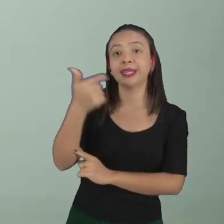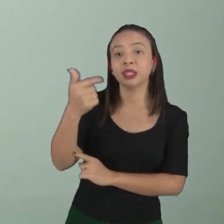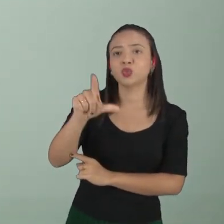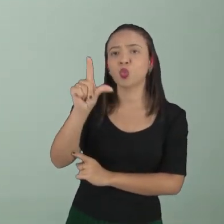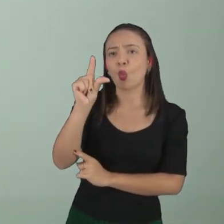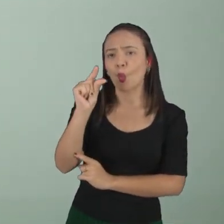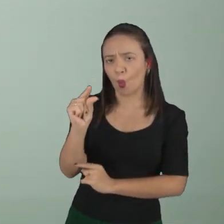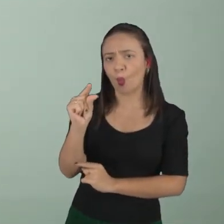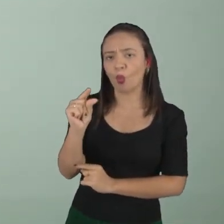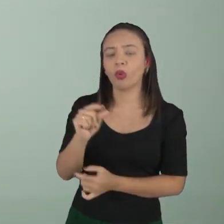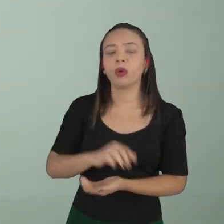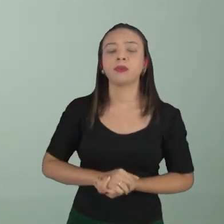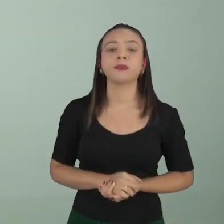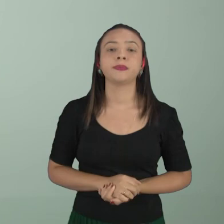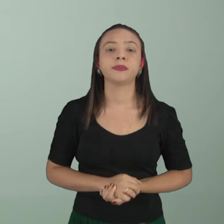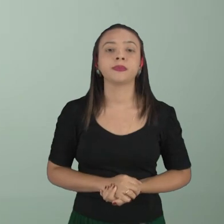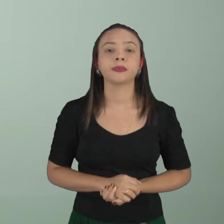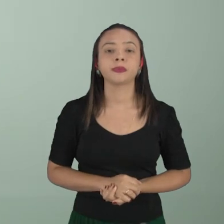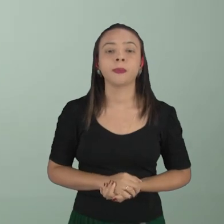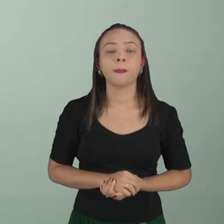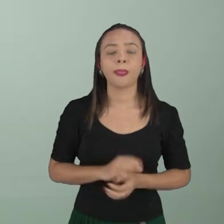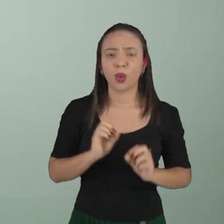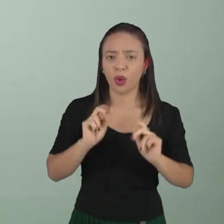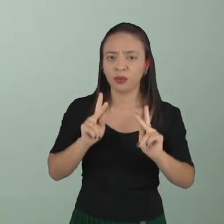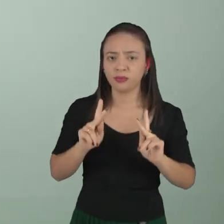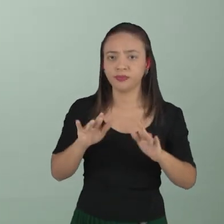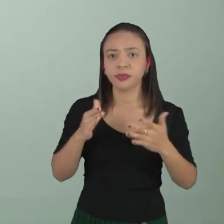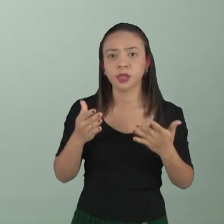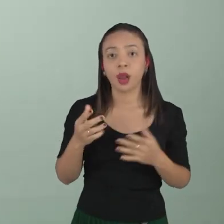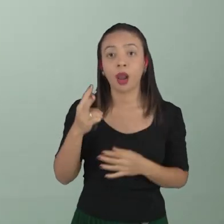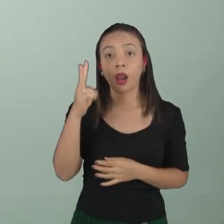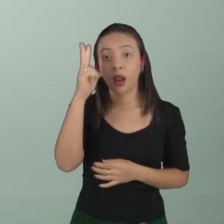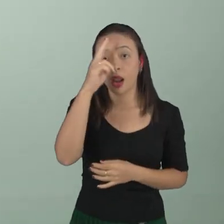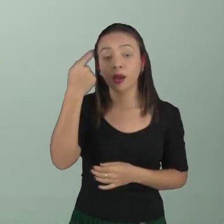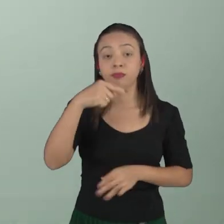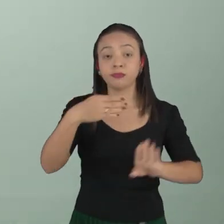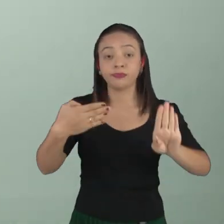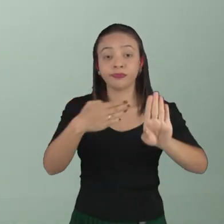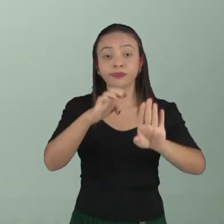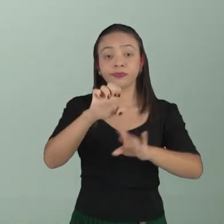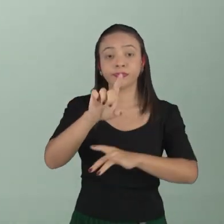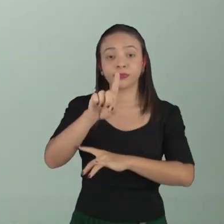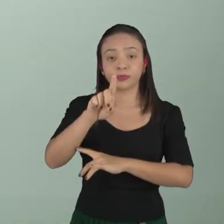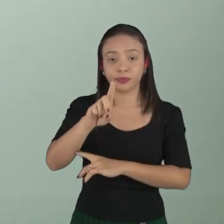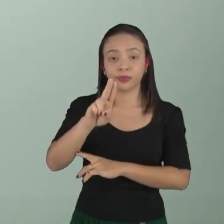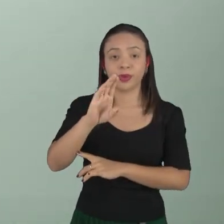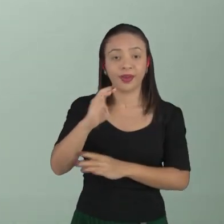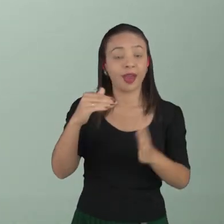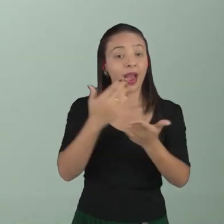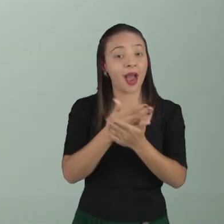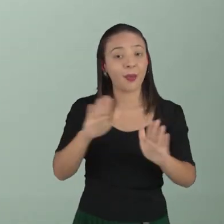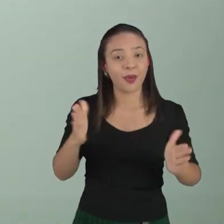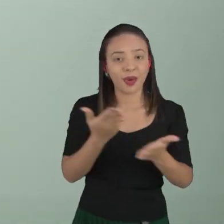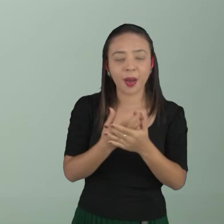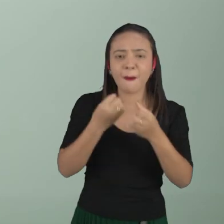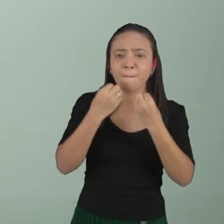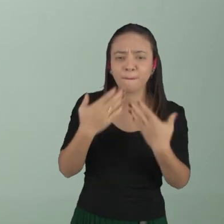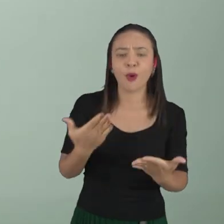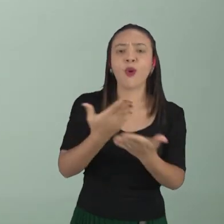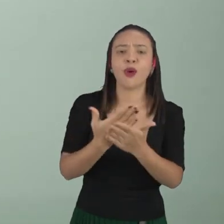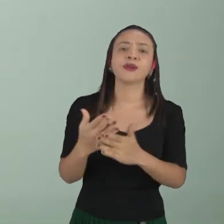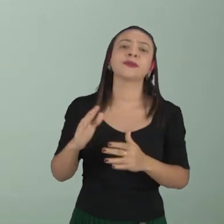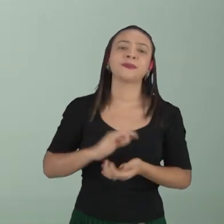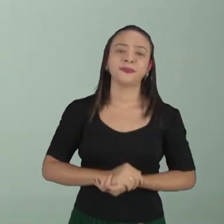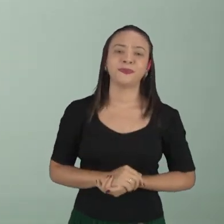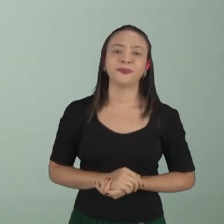ela precisa ser gravata de letra minúscula. Ok? Não deixe de acessar a plataforma Eduque, por hoje é só. Bons estudos e